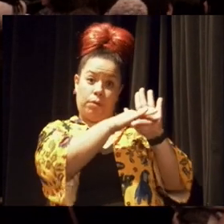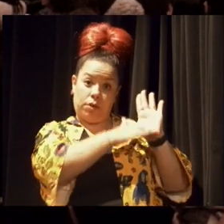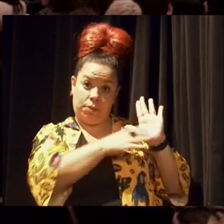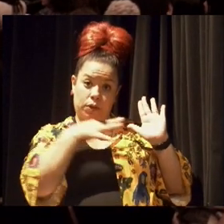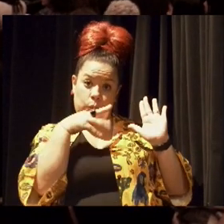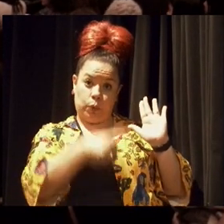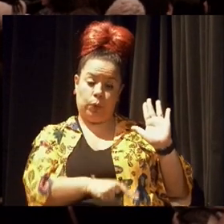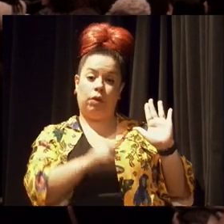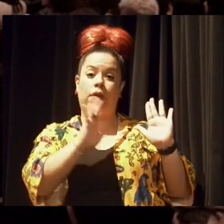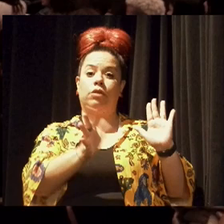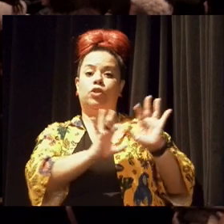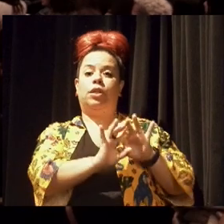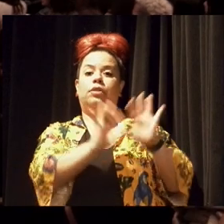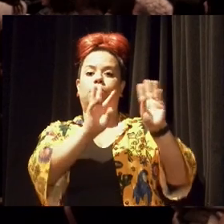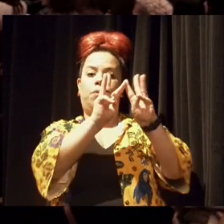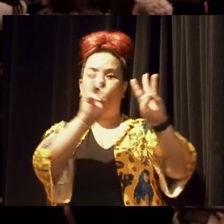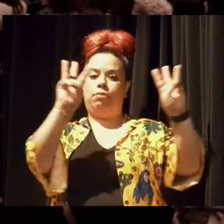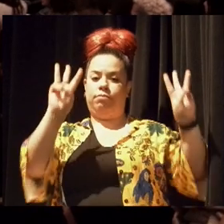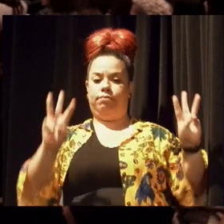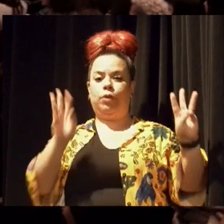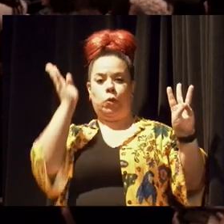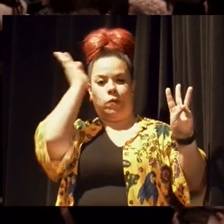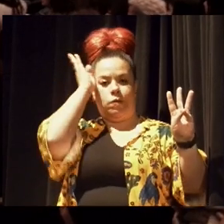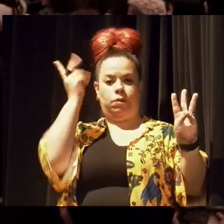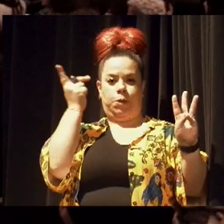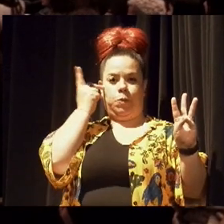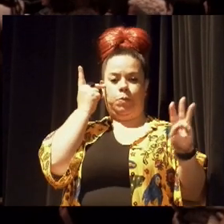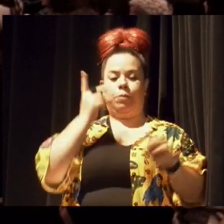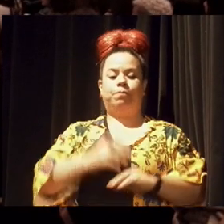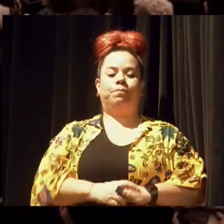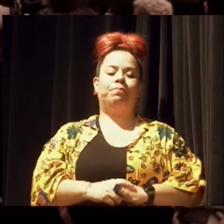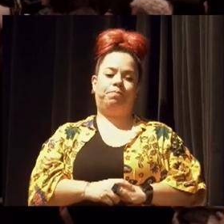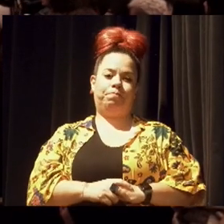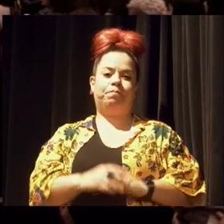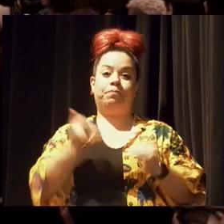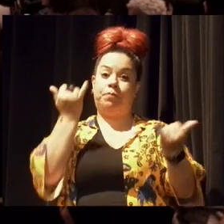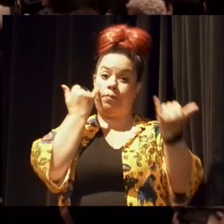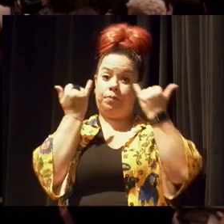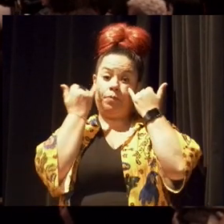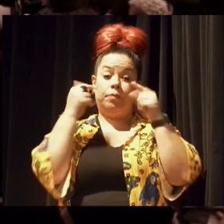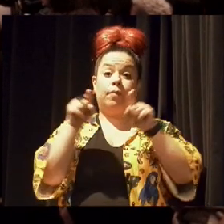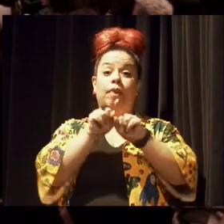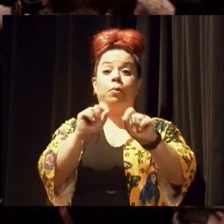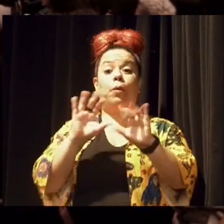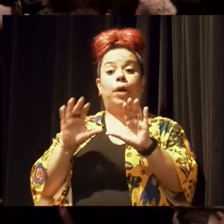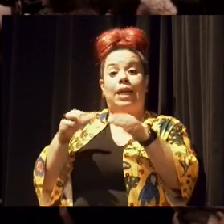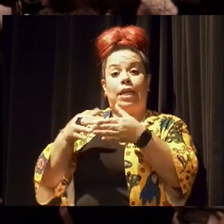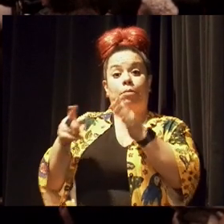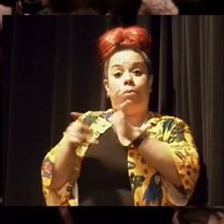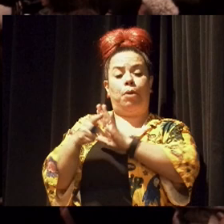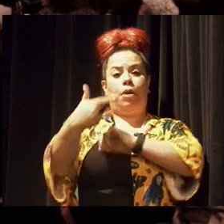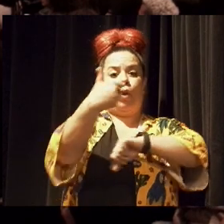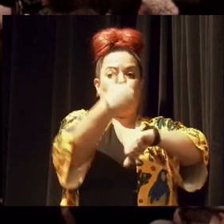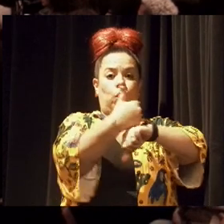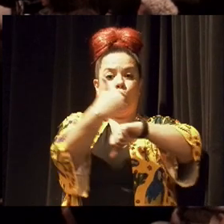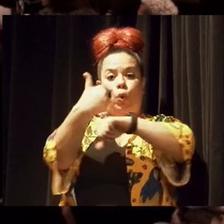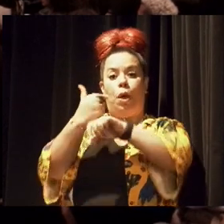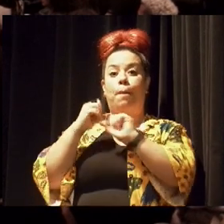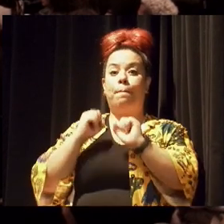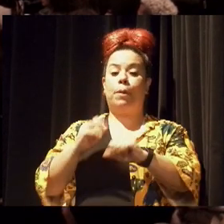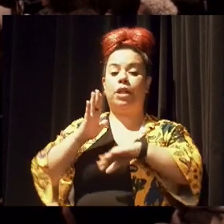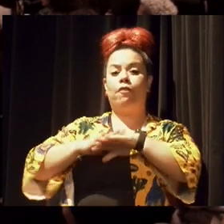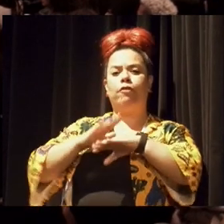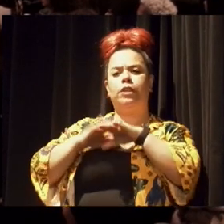está disponível no portal do SESC São Paulo. Informamos que nossa equipe de gravação poderá